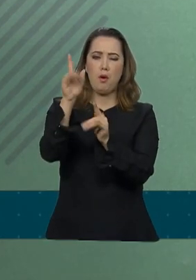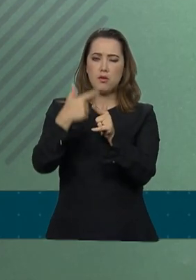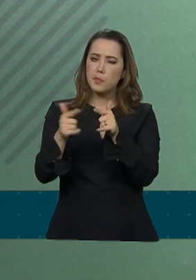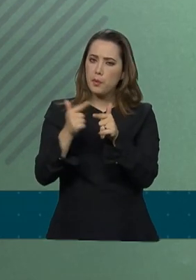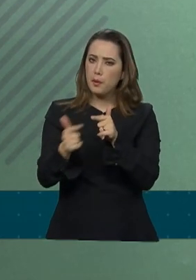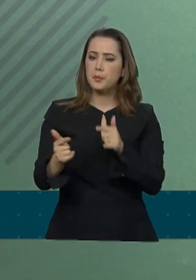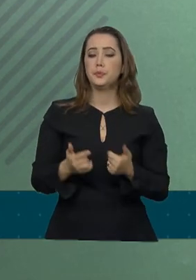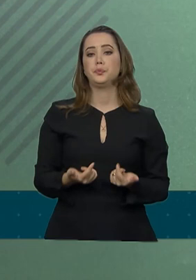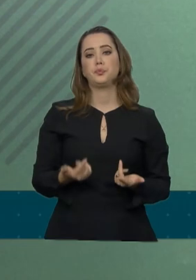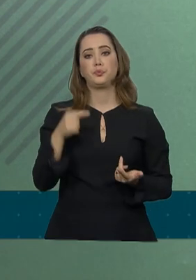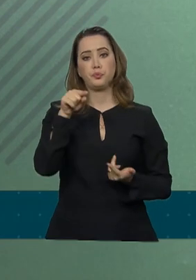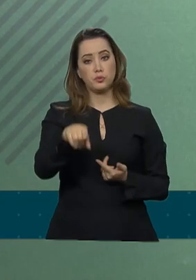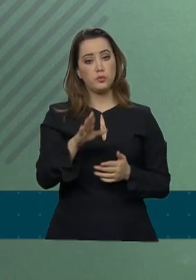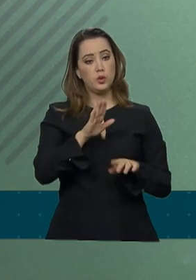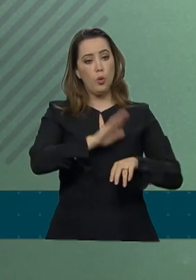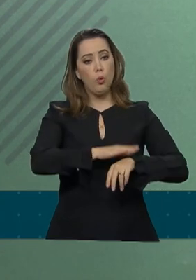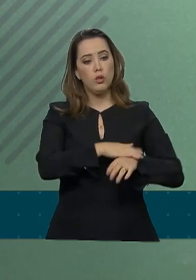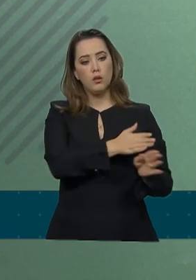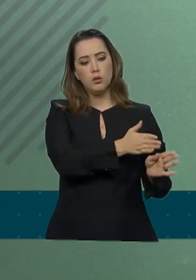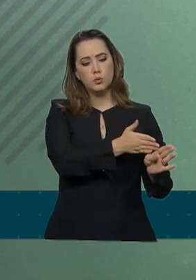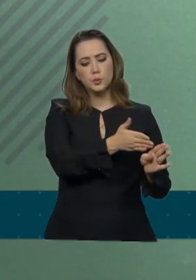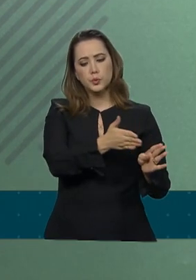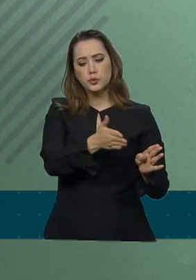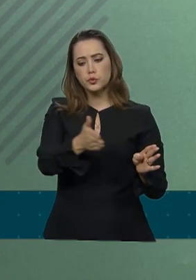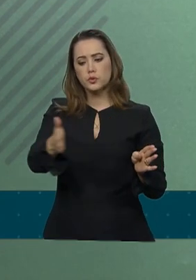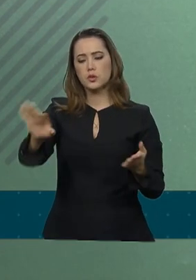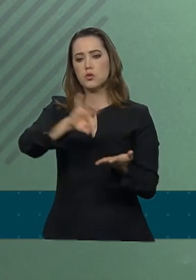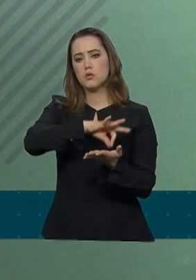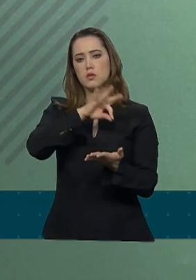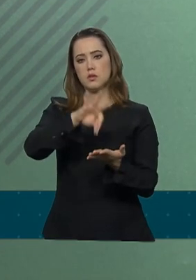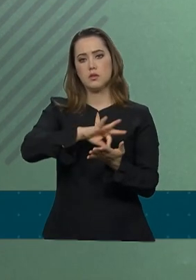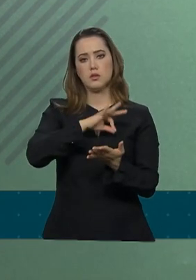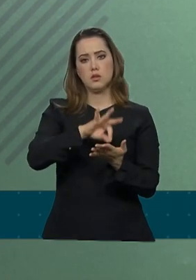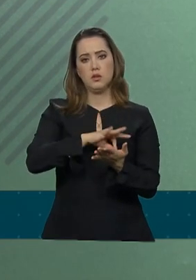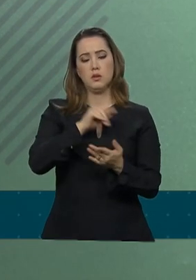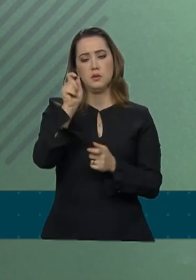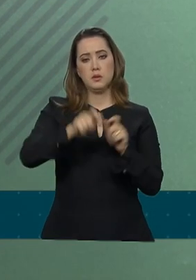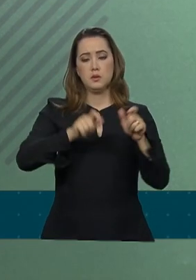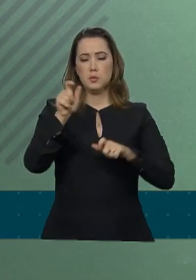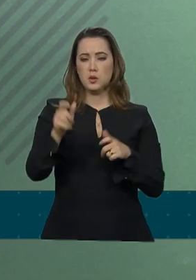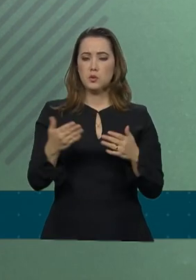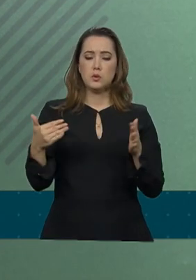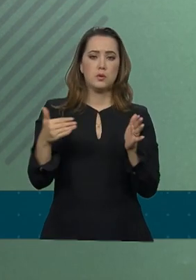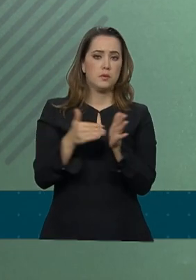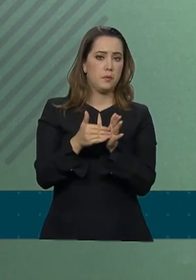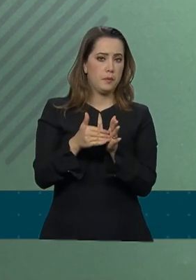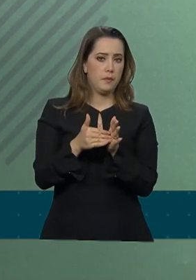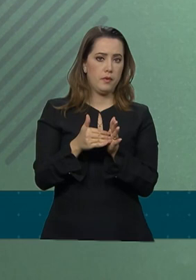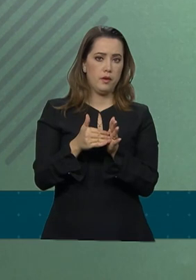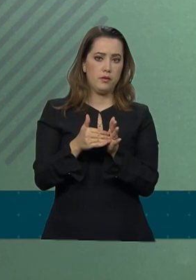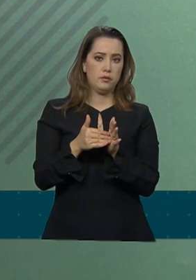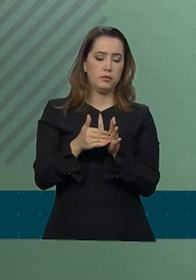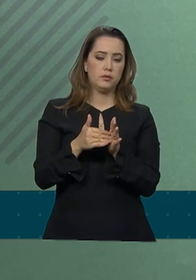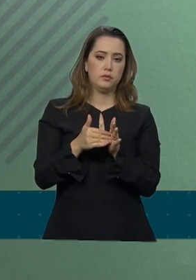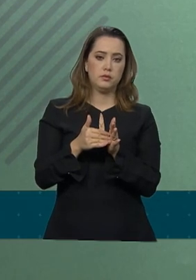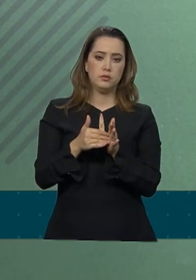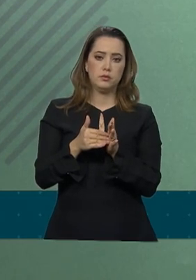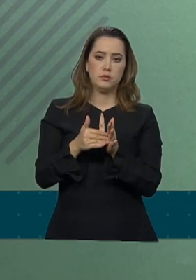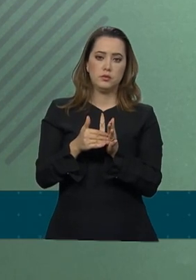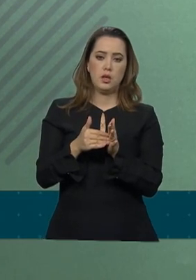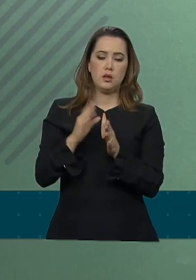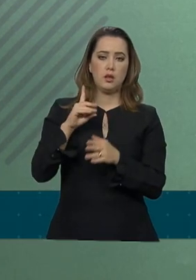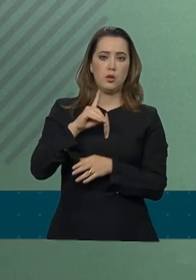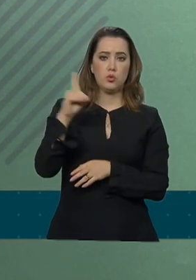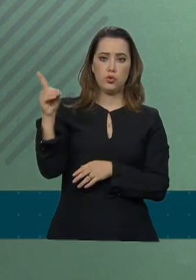O prazo para inscrição daqueles remanescentes segue até o